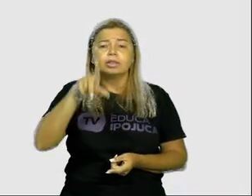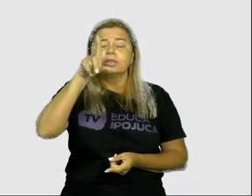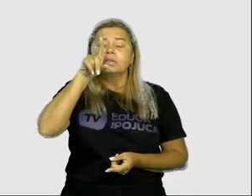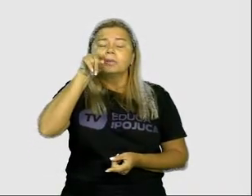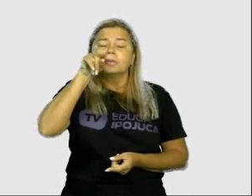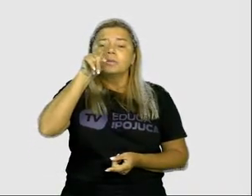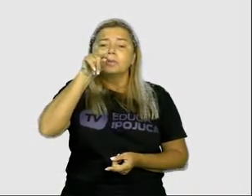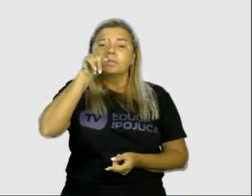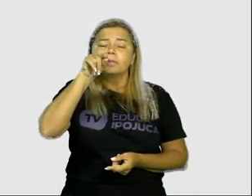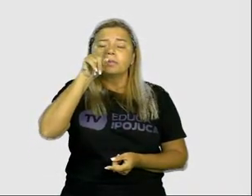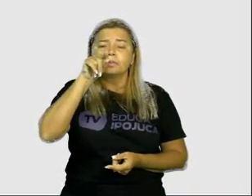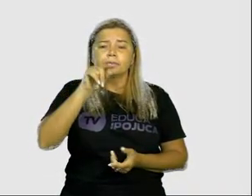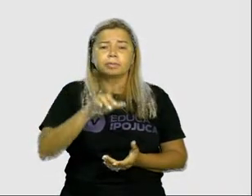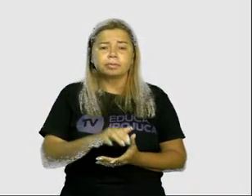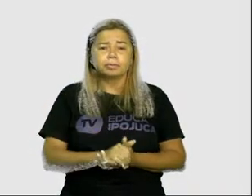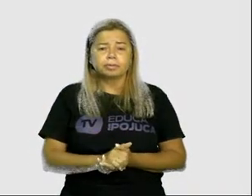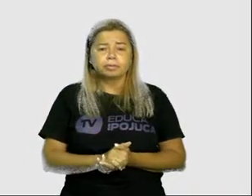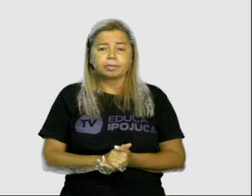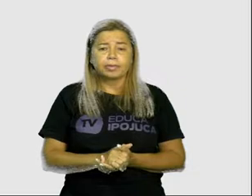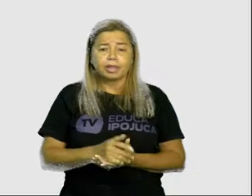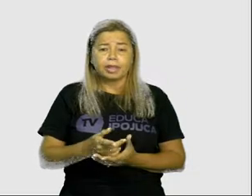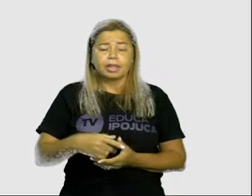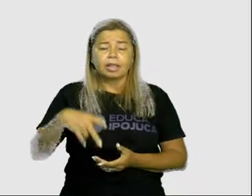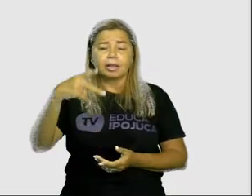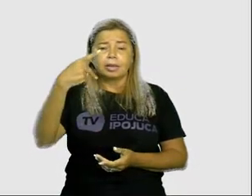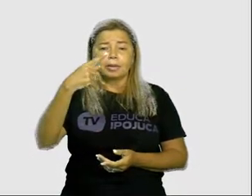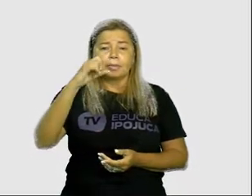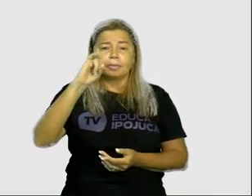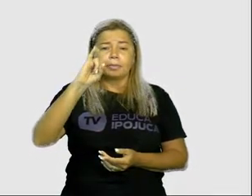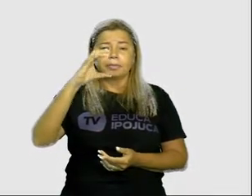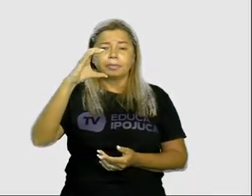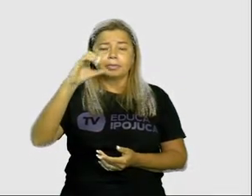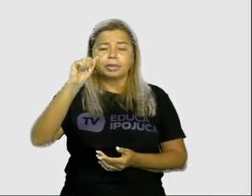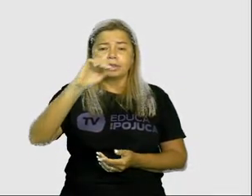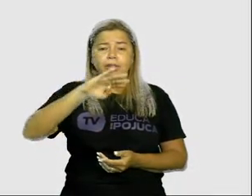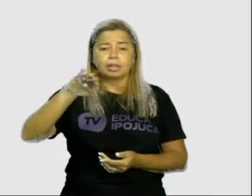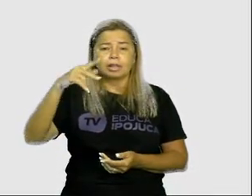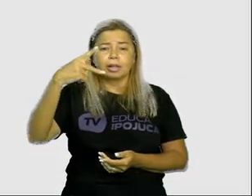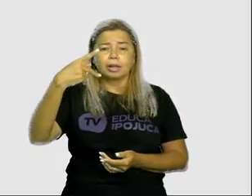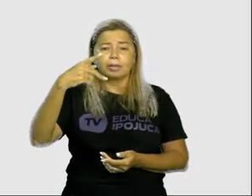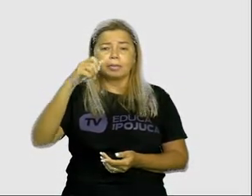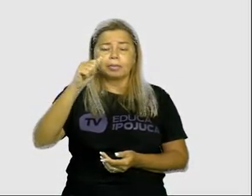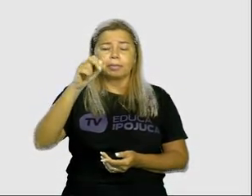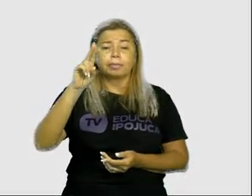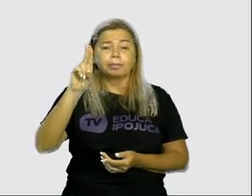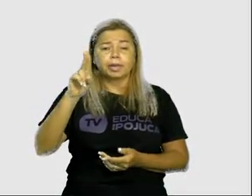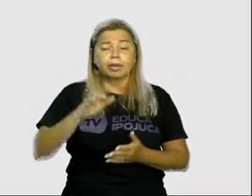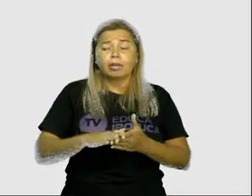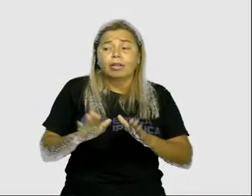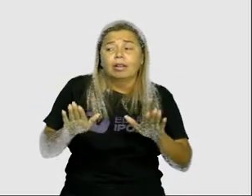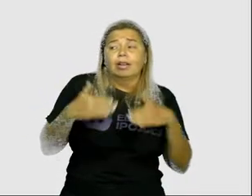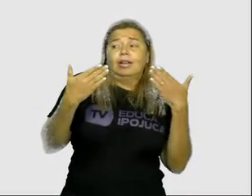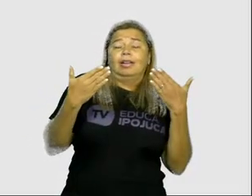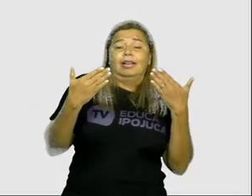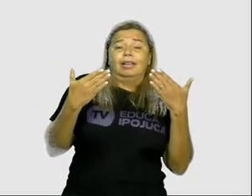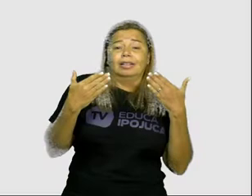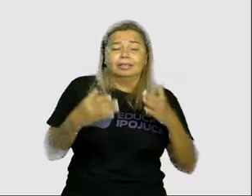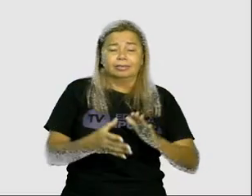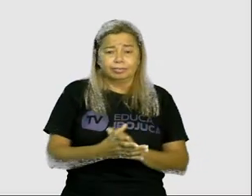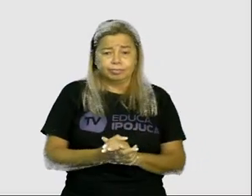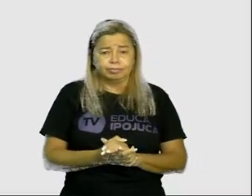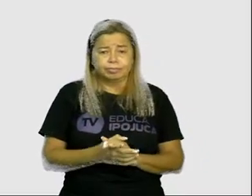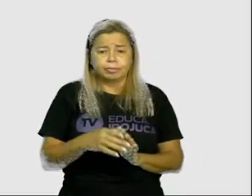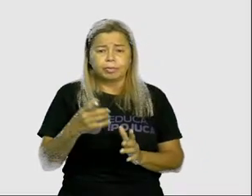conhecido, o pica-pau. Este pássaro é surpreendente. Consegue dar